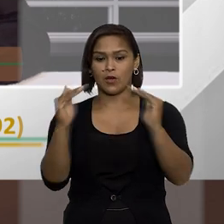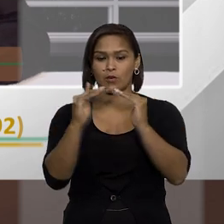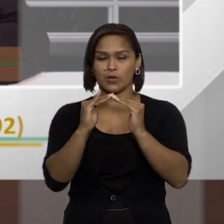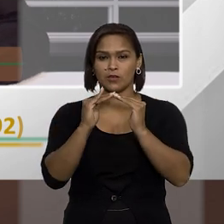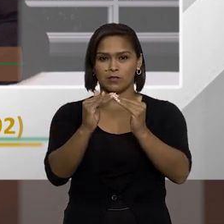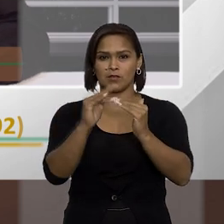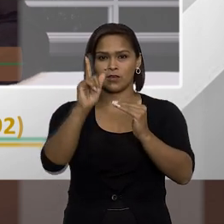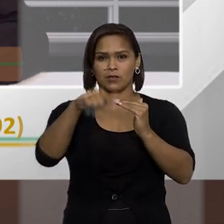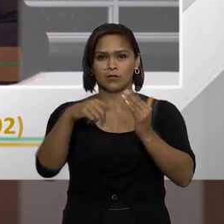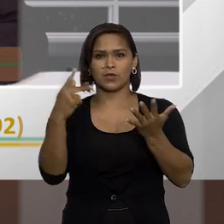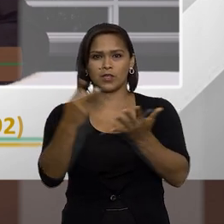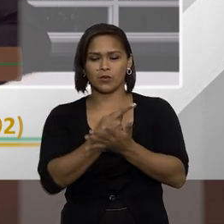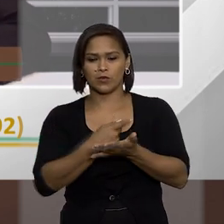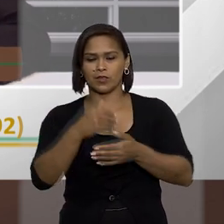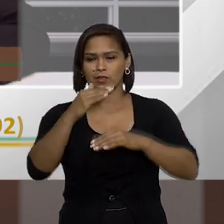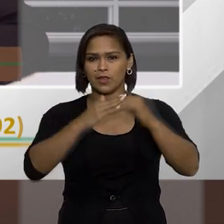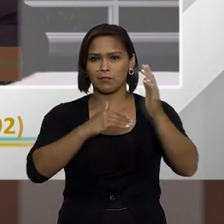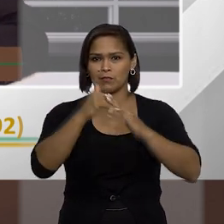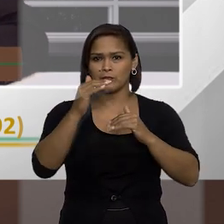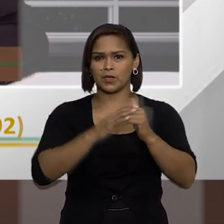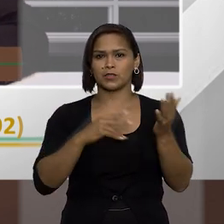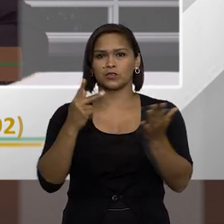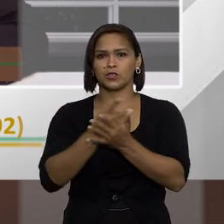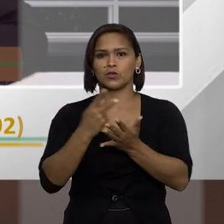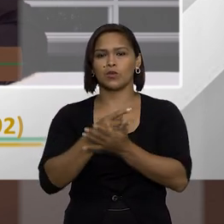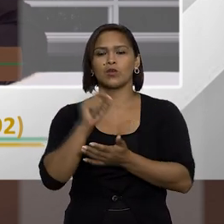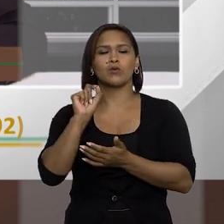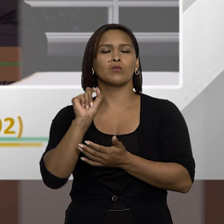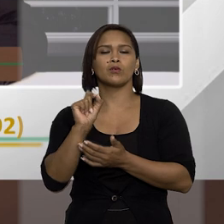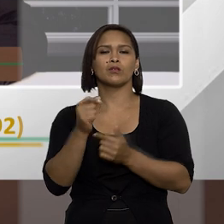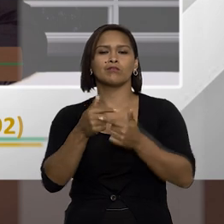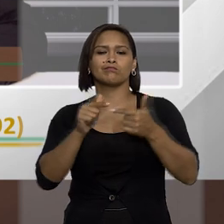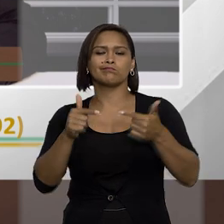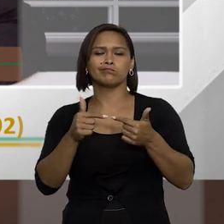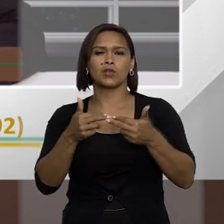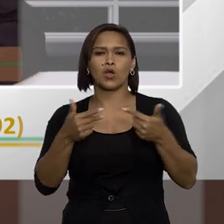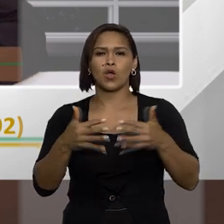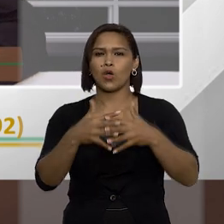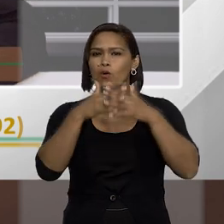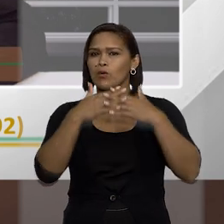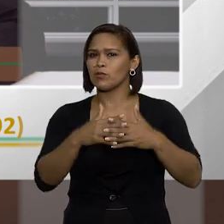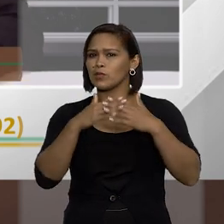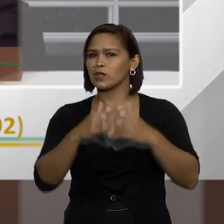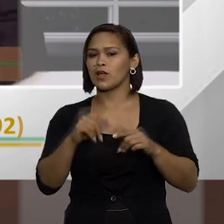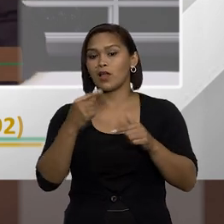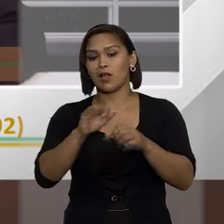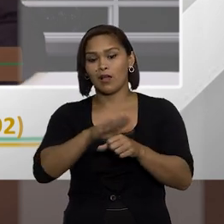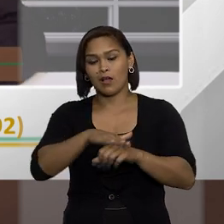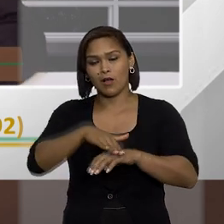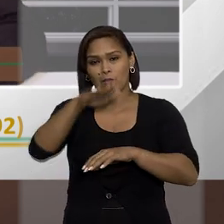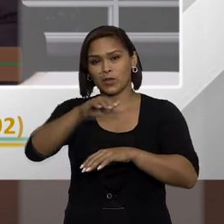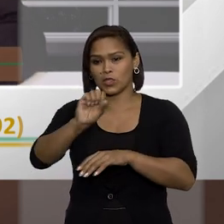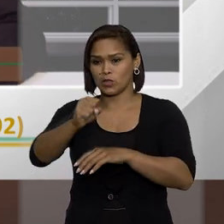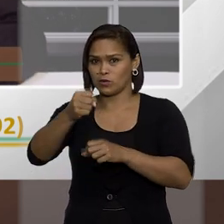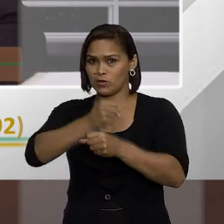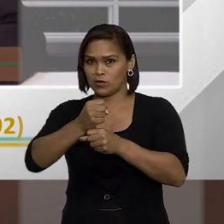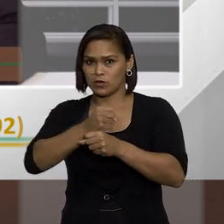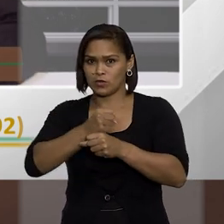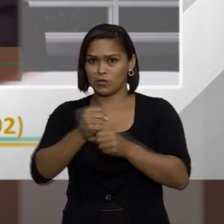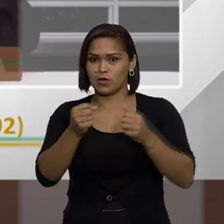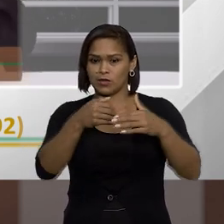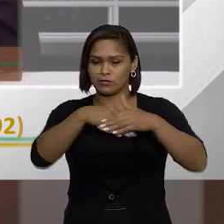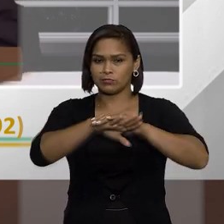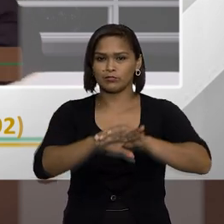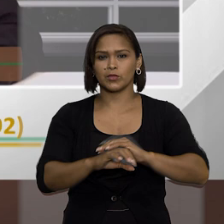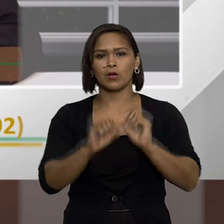unifica para quando foi da prática do ato o que é algo complicado embora aumentou um pouco o prazo prescricional